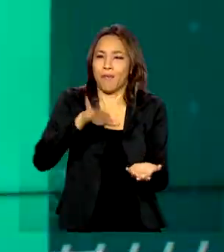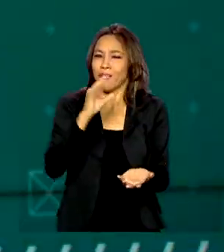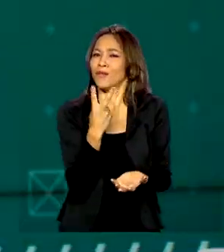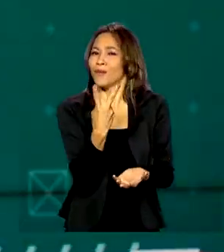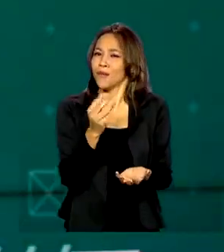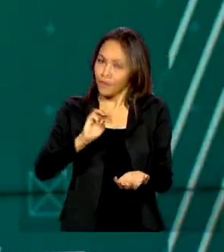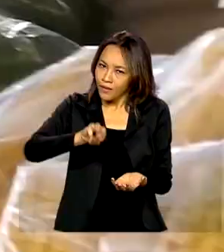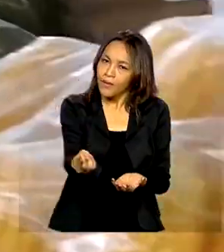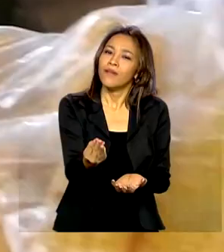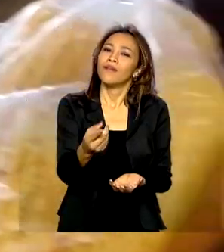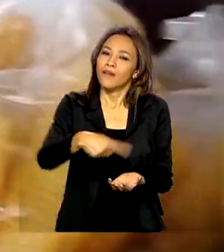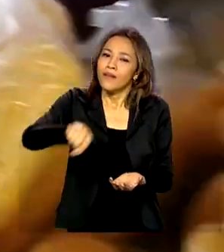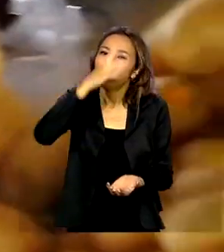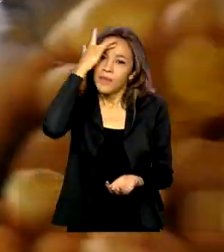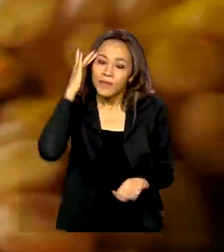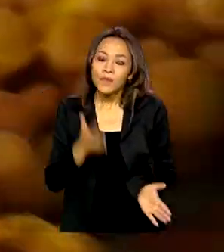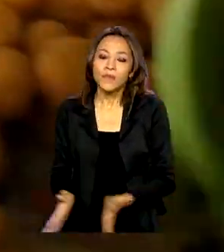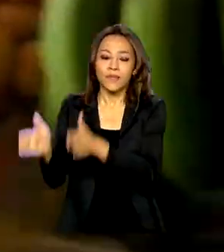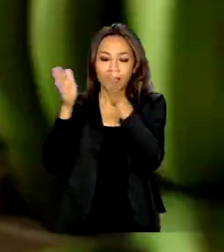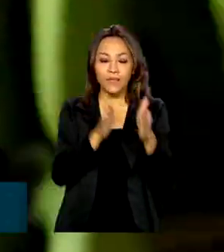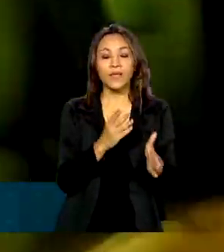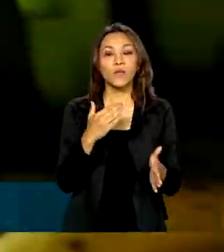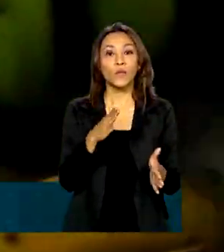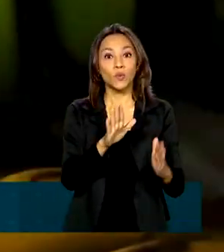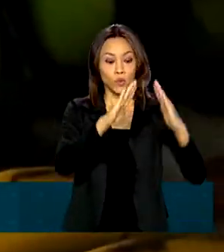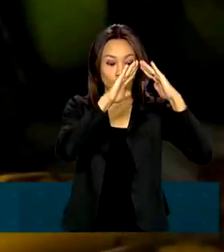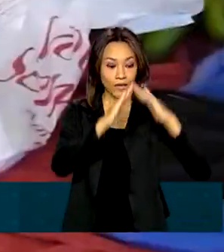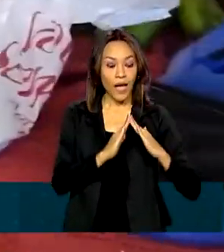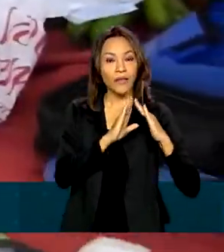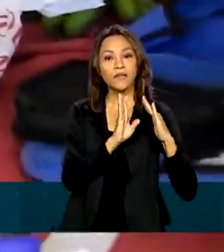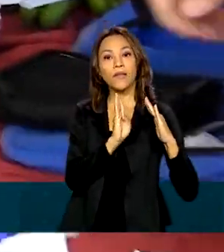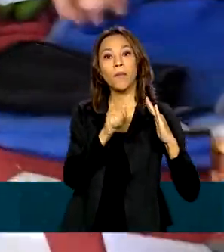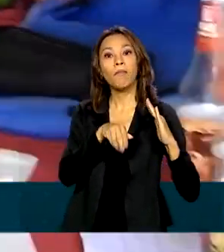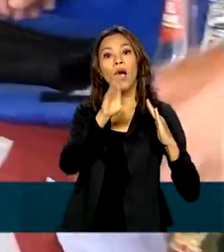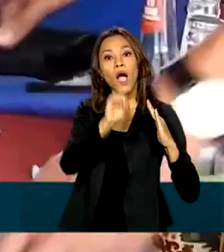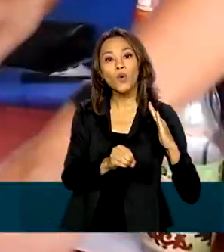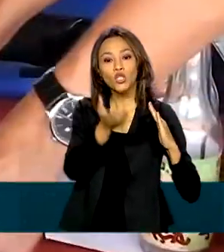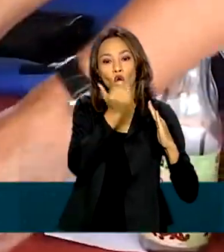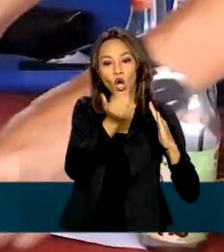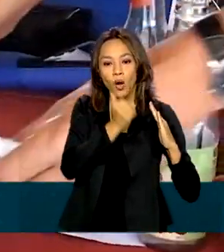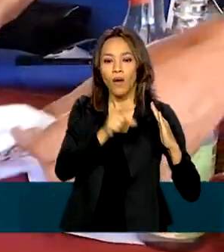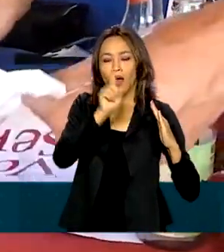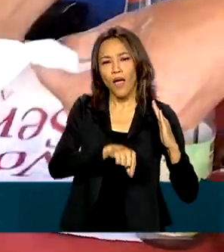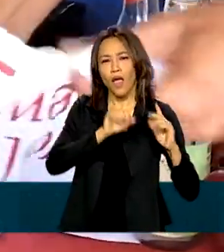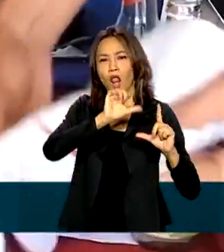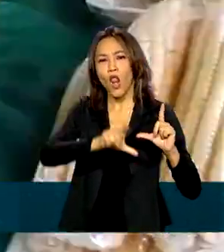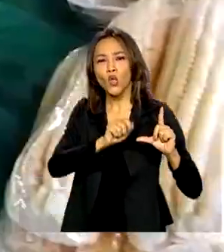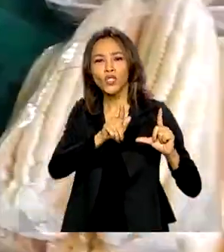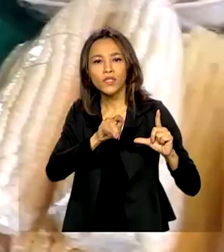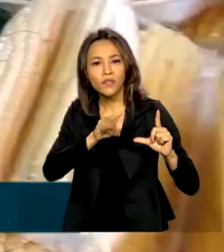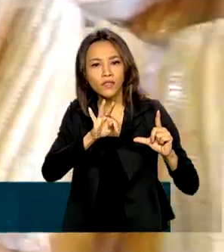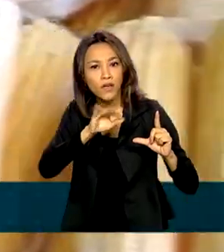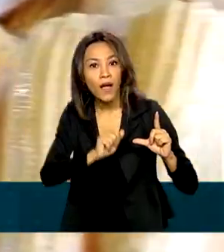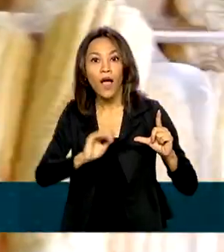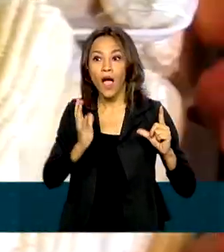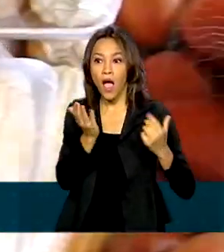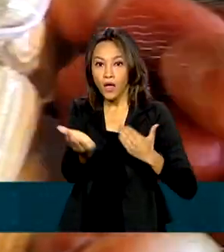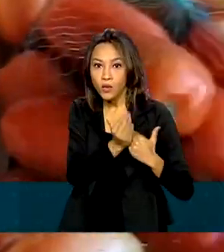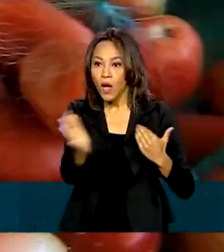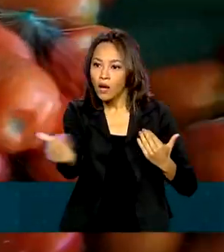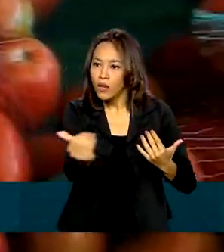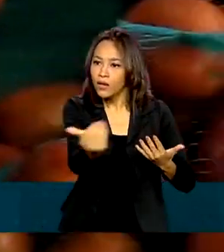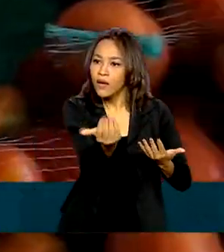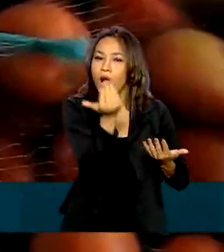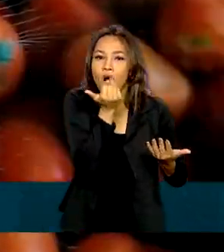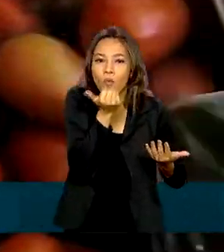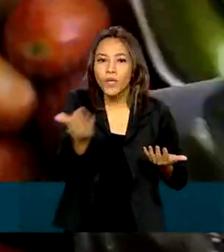Os bancos de alimentos são estruturas físicas ou logísticas que ajudam a captar, receber